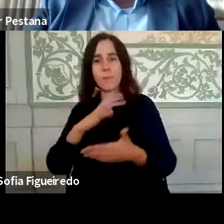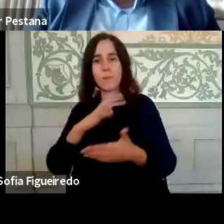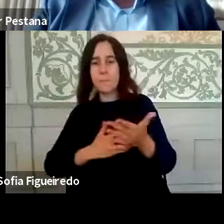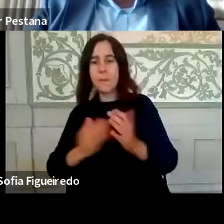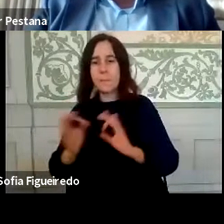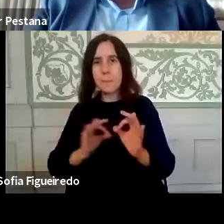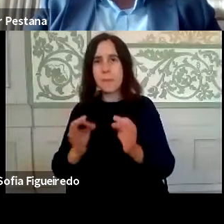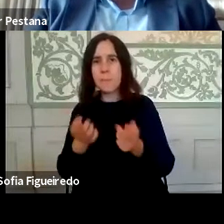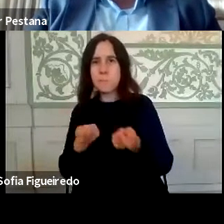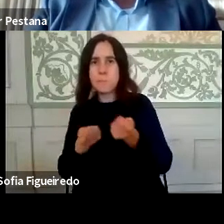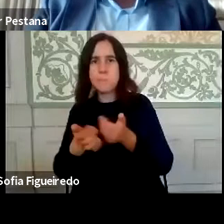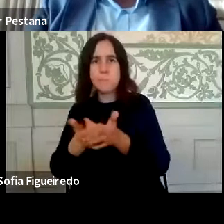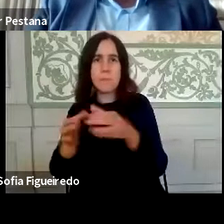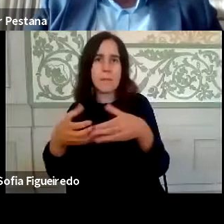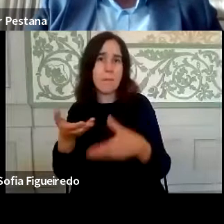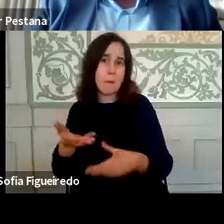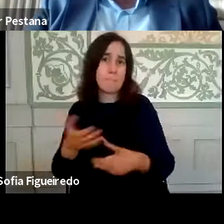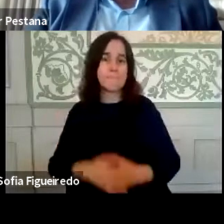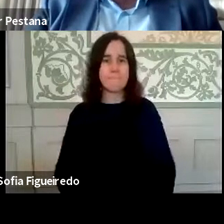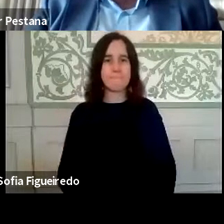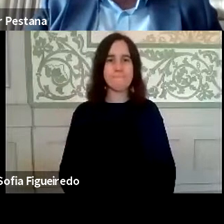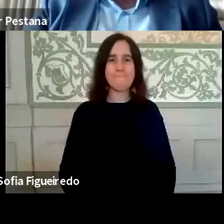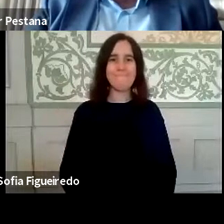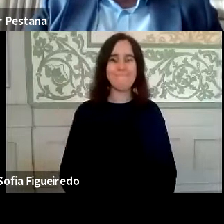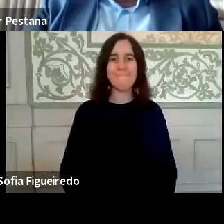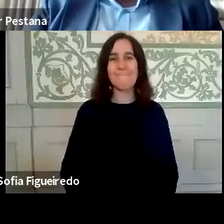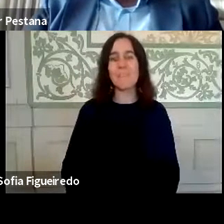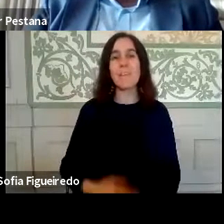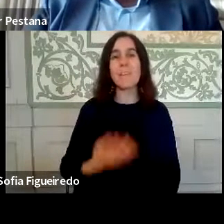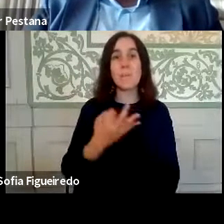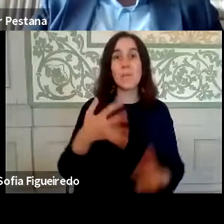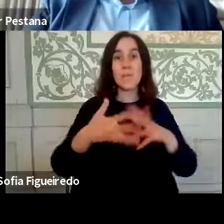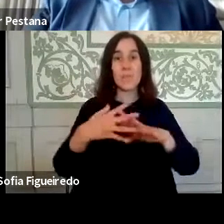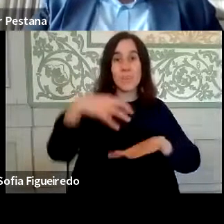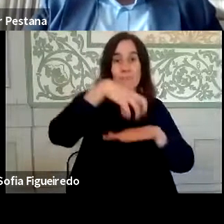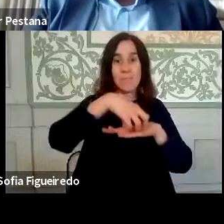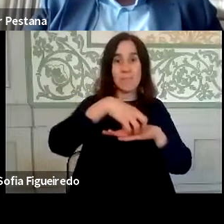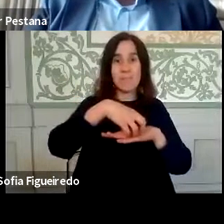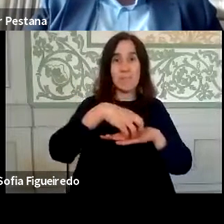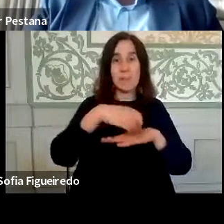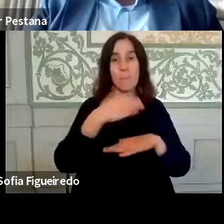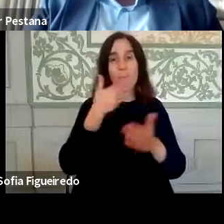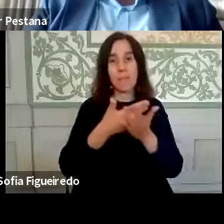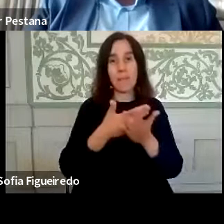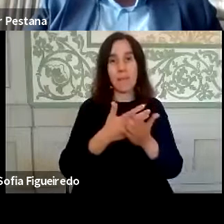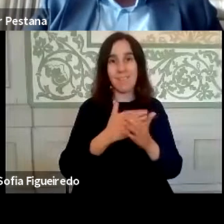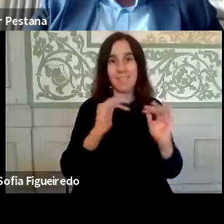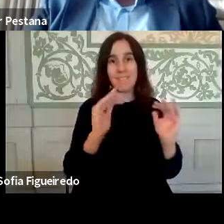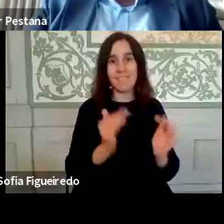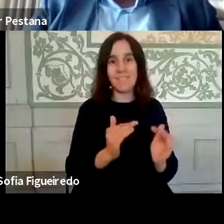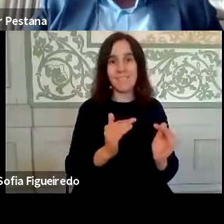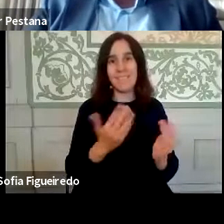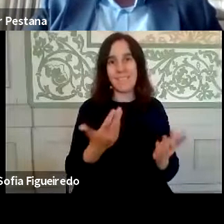organização das suas equipas. Pode vir a aliviar inclusive estruturas físicas que entretanto hoje são Precisamente,